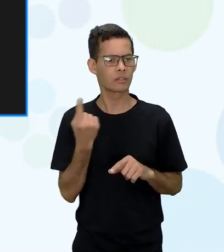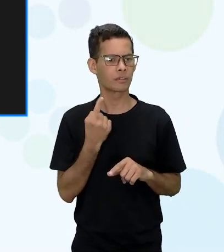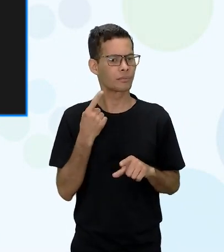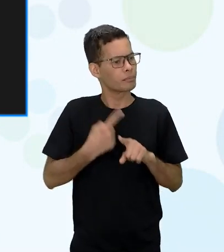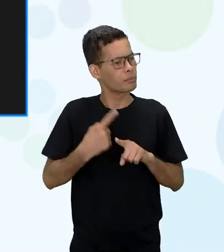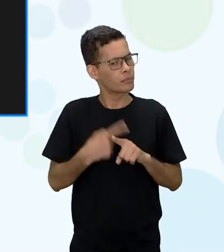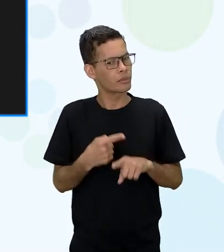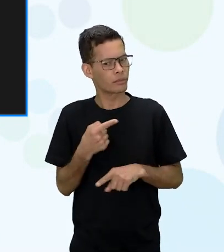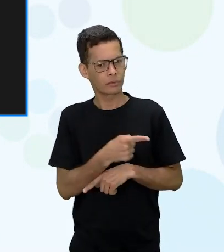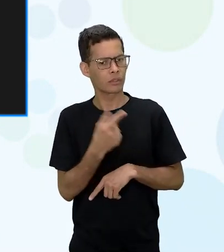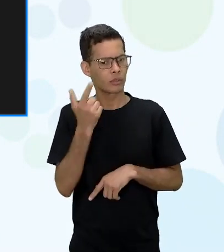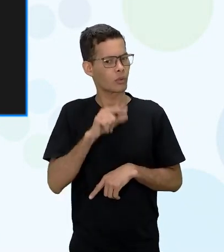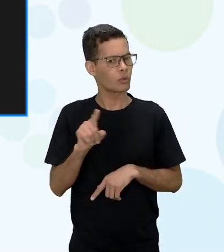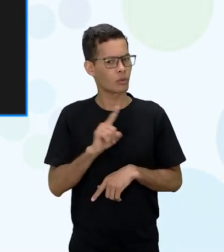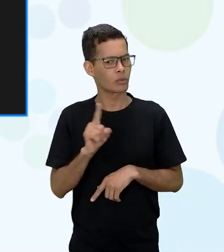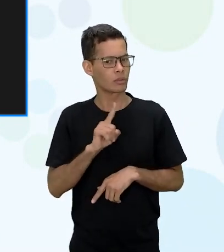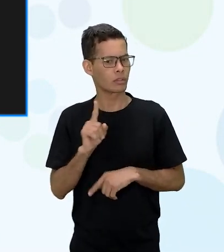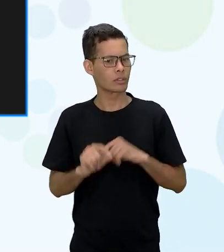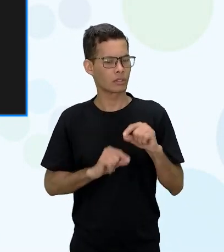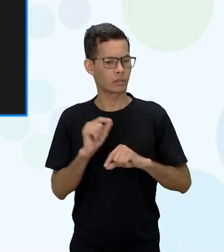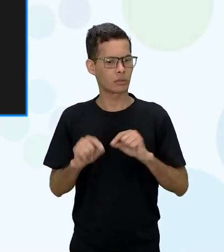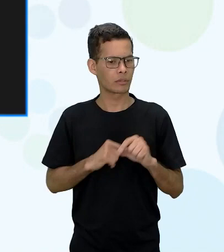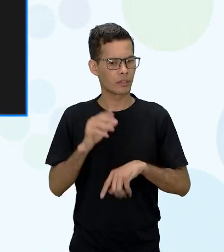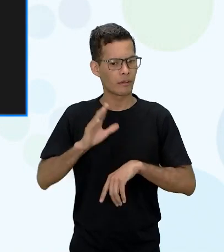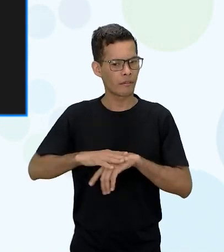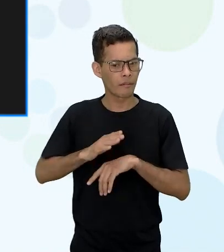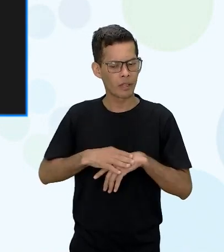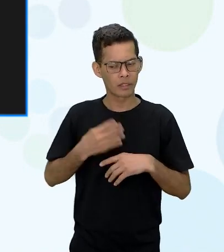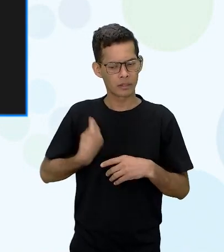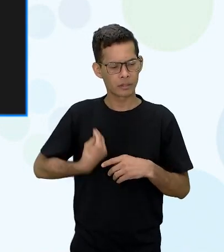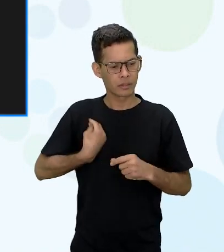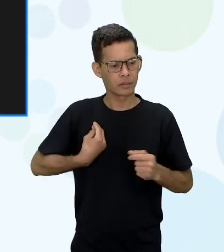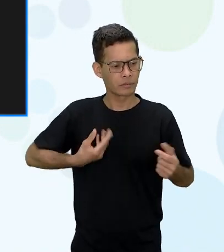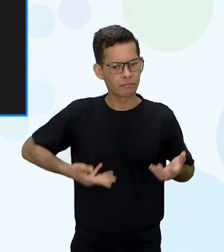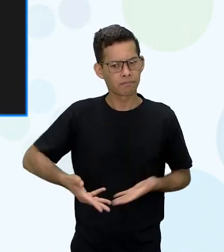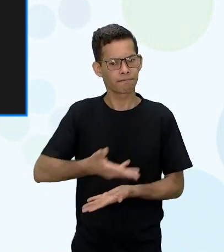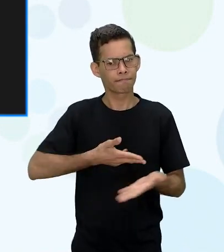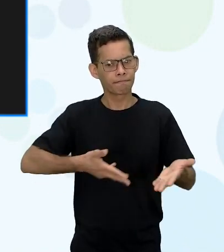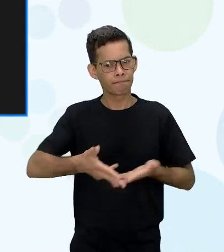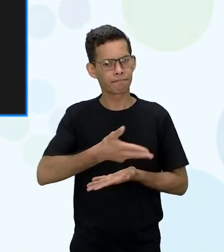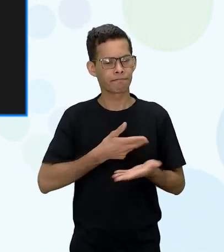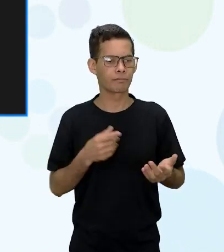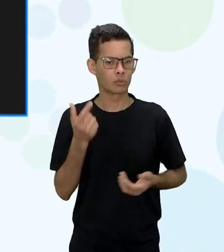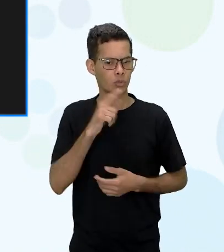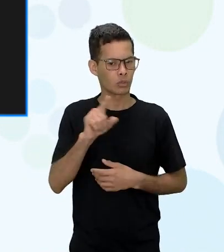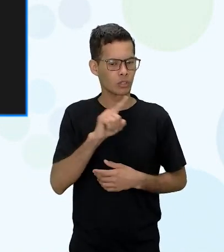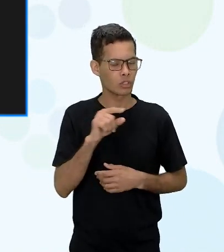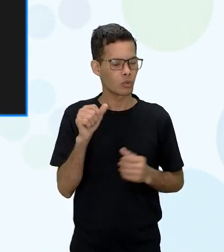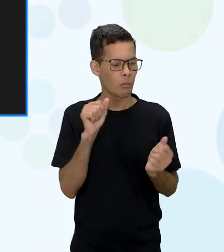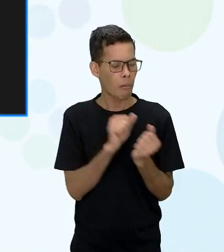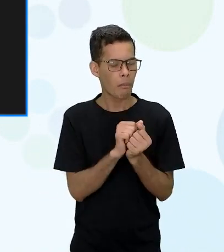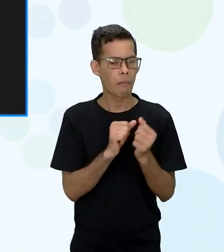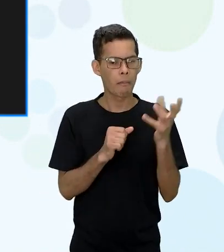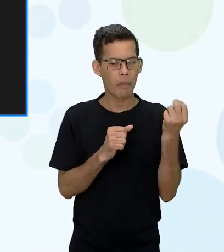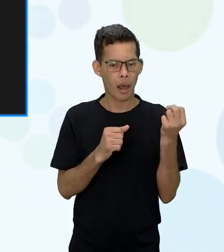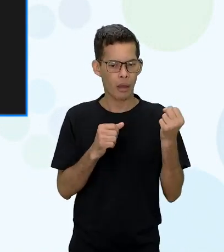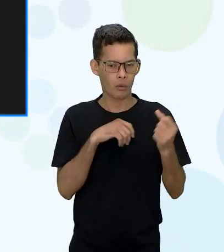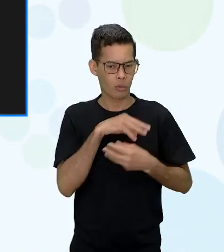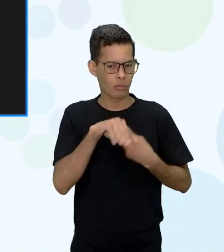não conseguiu fazer conviver com os brancos né então